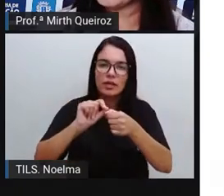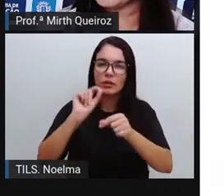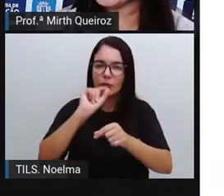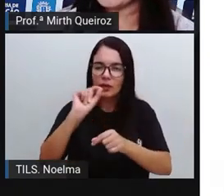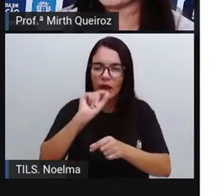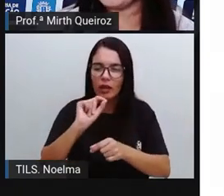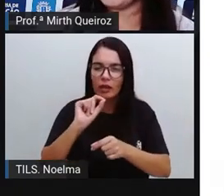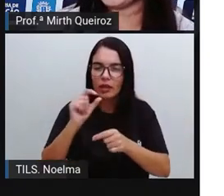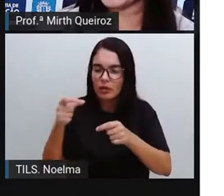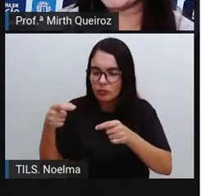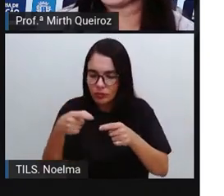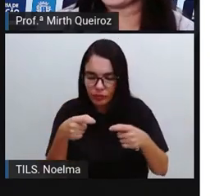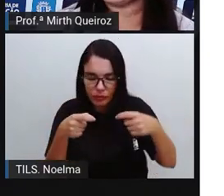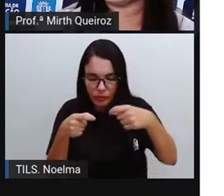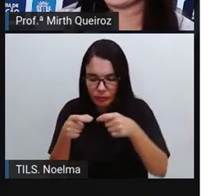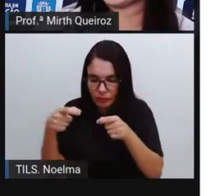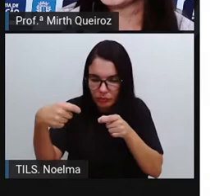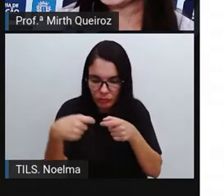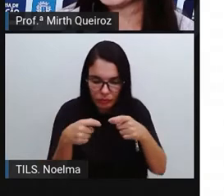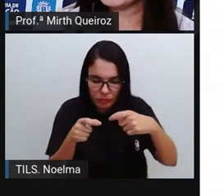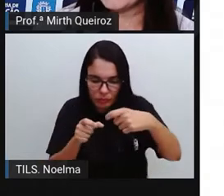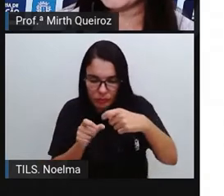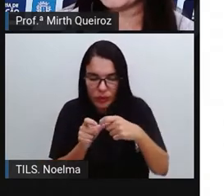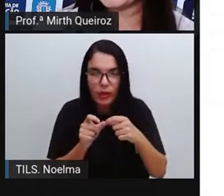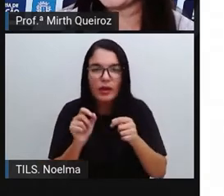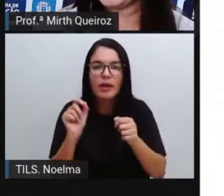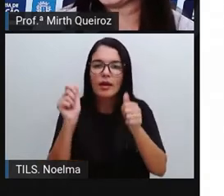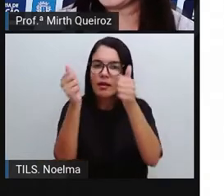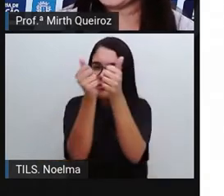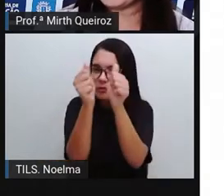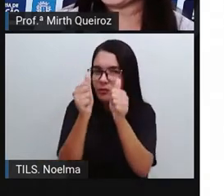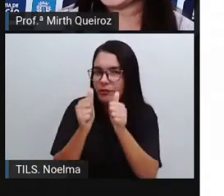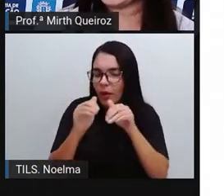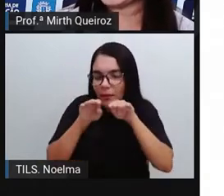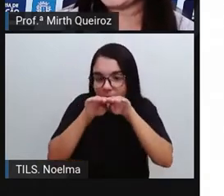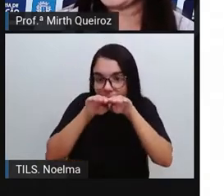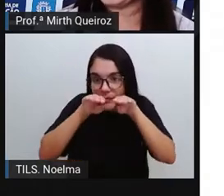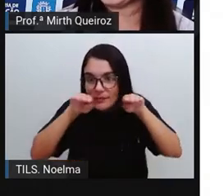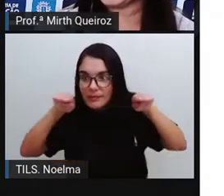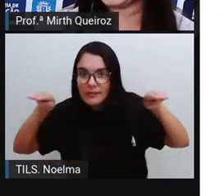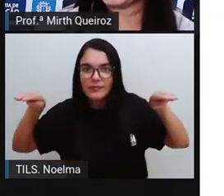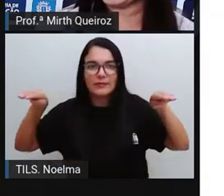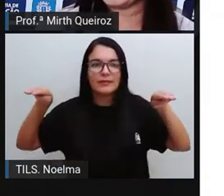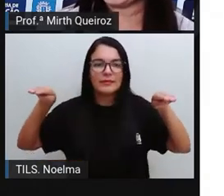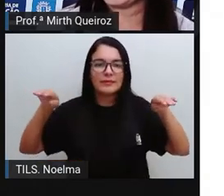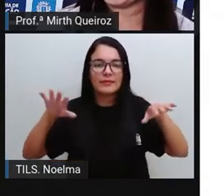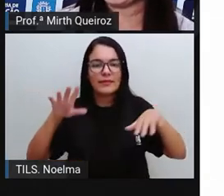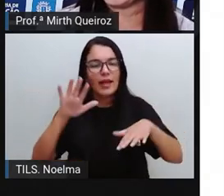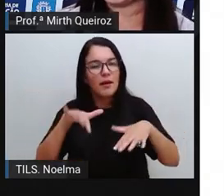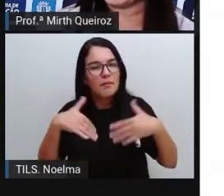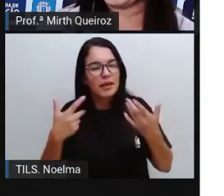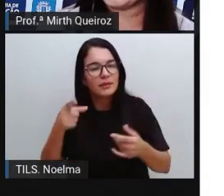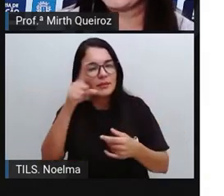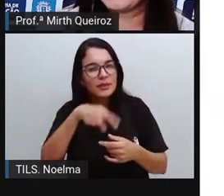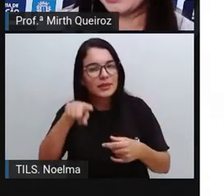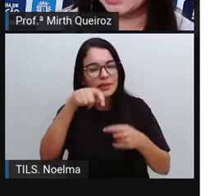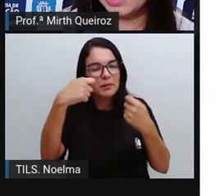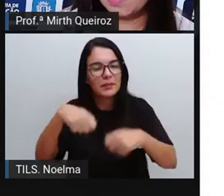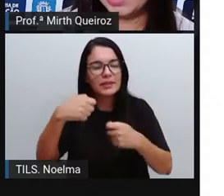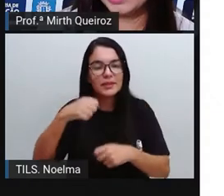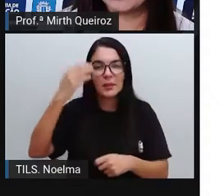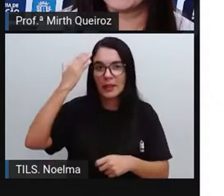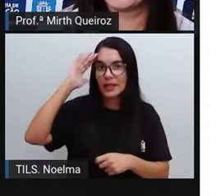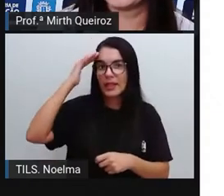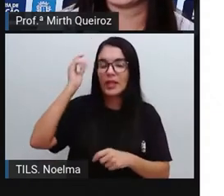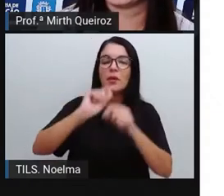peças do mosaico em forma simétrica. Só que para vocês fazerem isso, vocês têm que entender o que seria essa